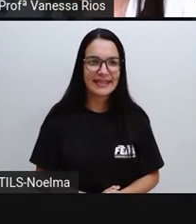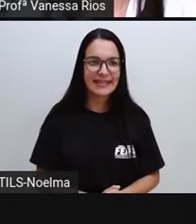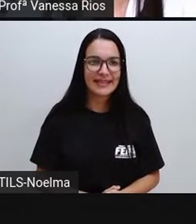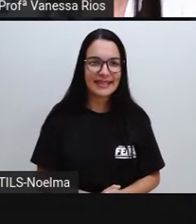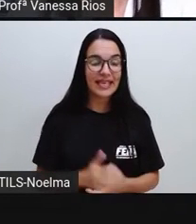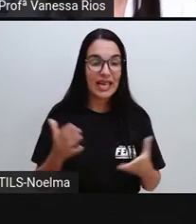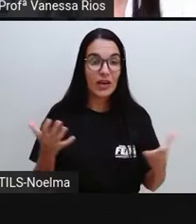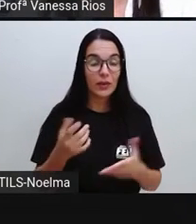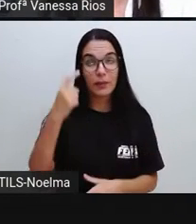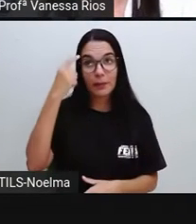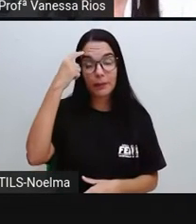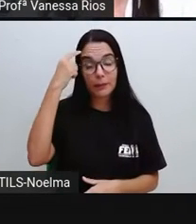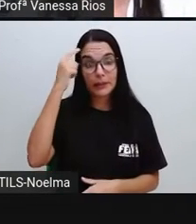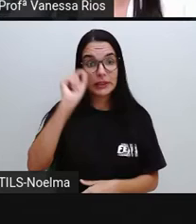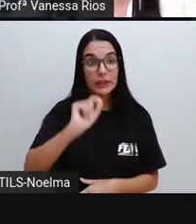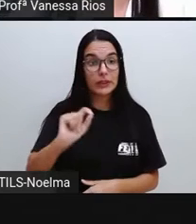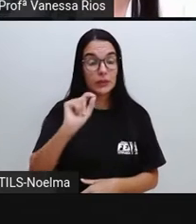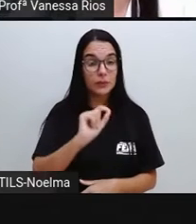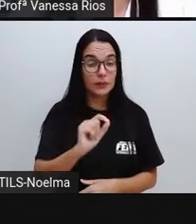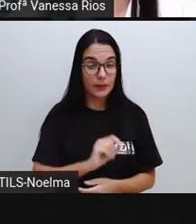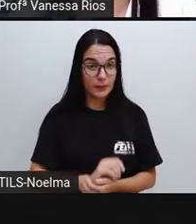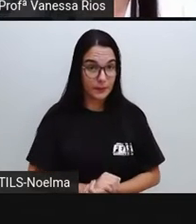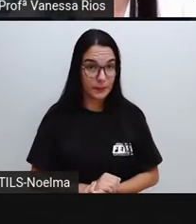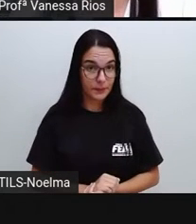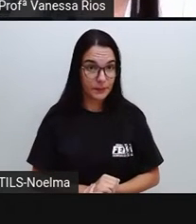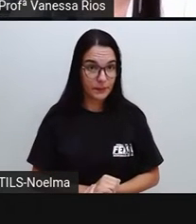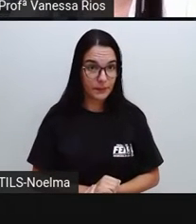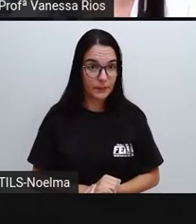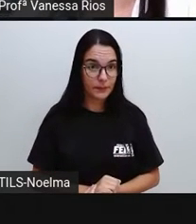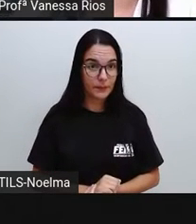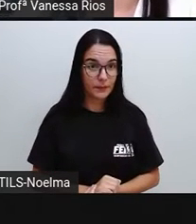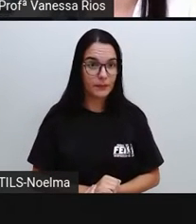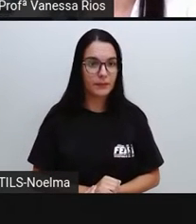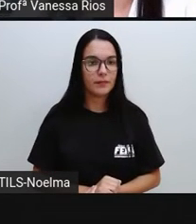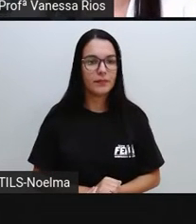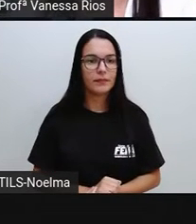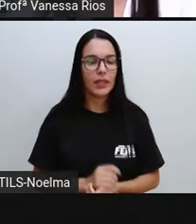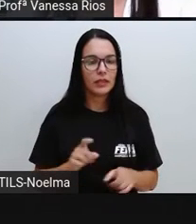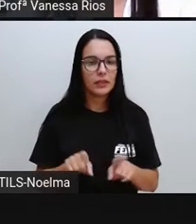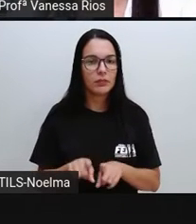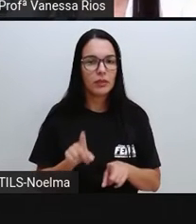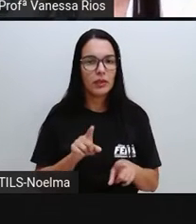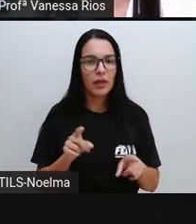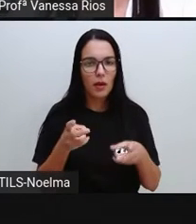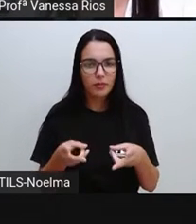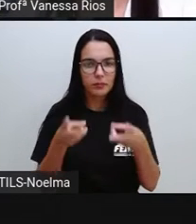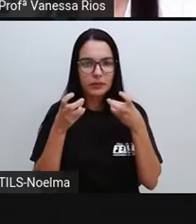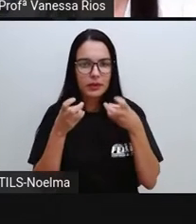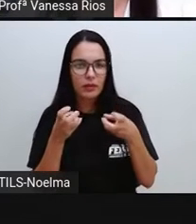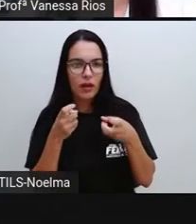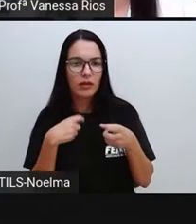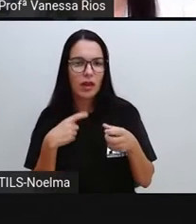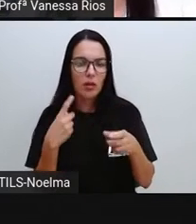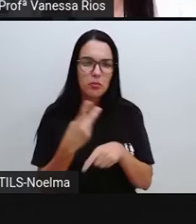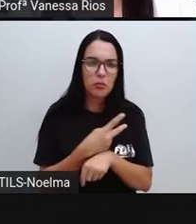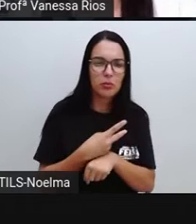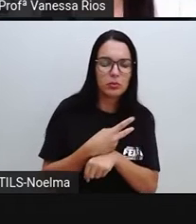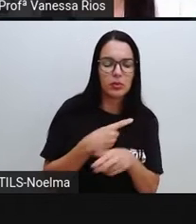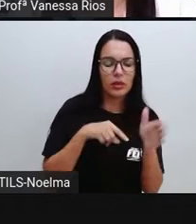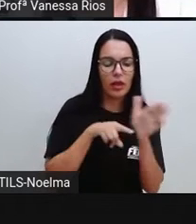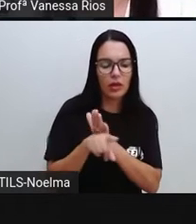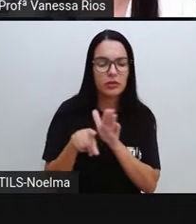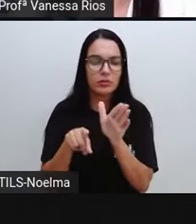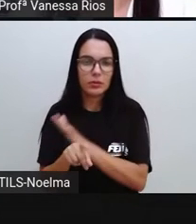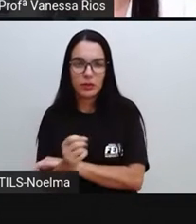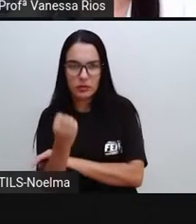E aí para pensar para trás, alguns questionamentos, para a gente observar e encontrar respostas aí no decorrer